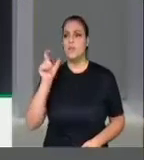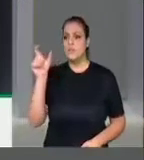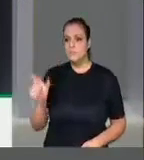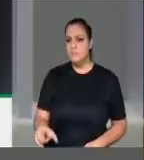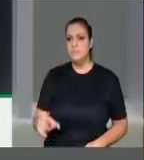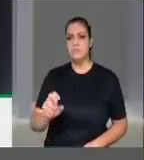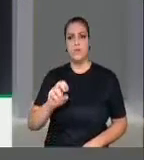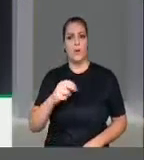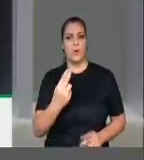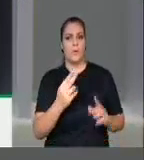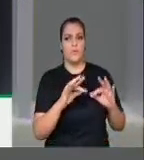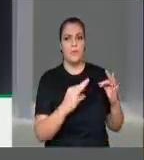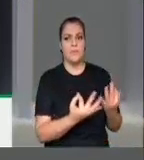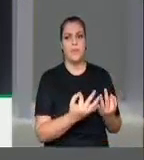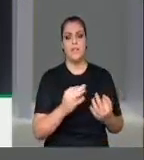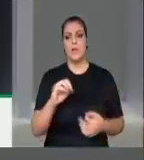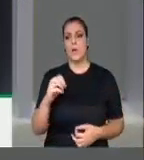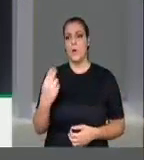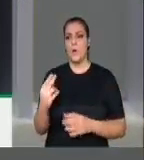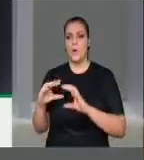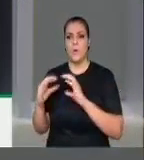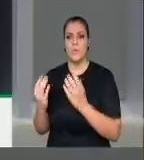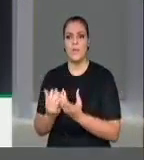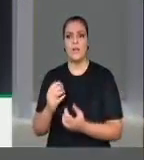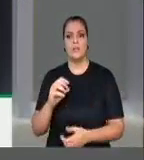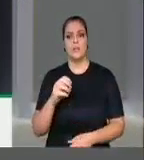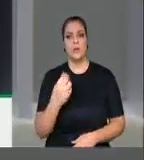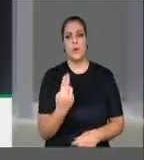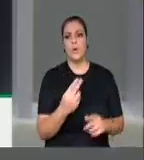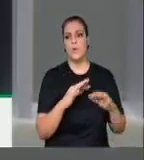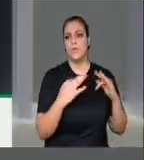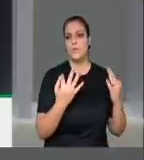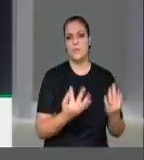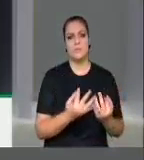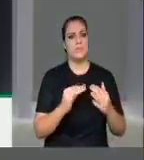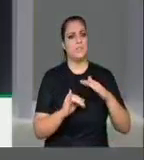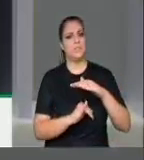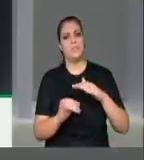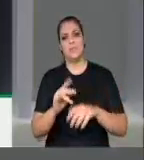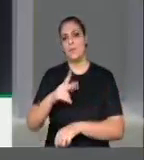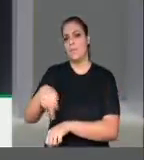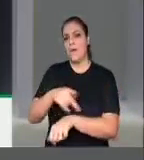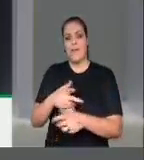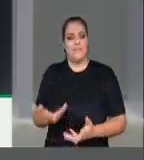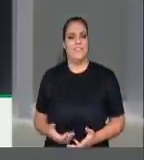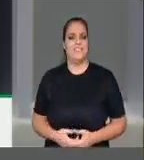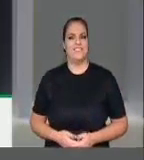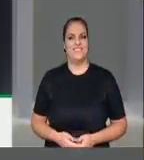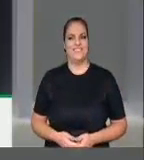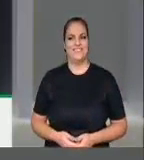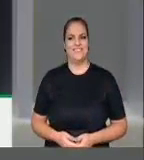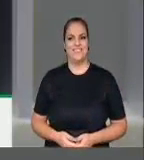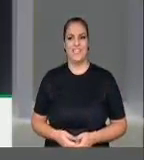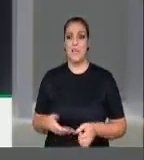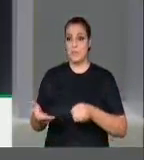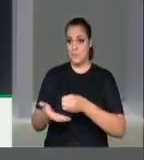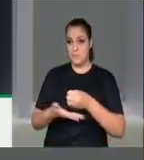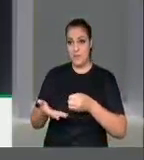famílias, comunidades, instituições e nações. Entre esses princípios, toda